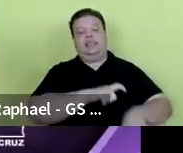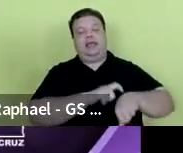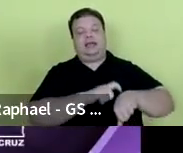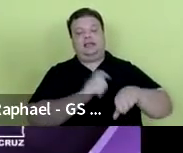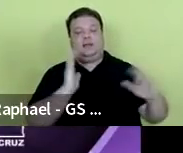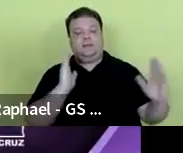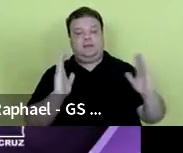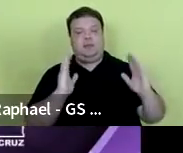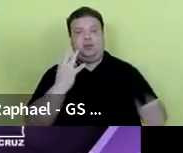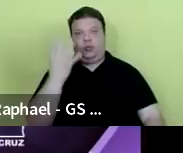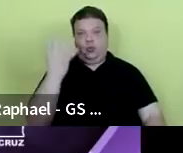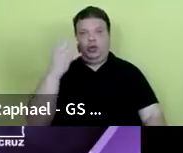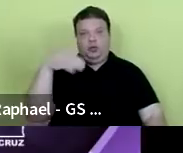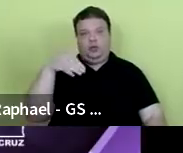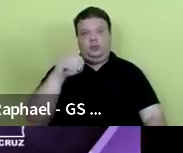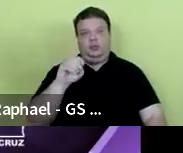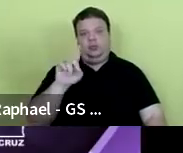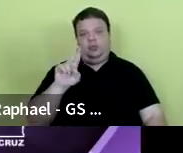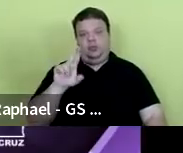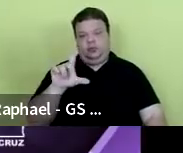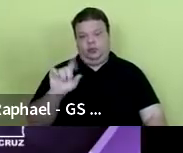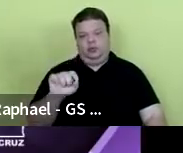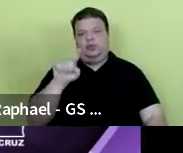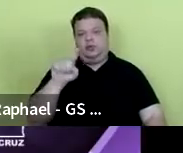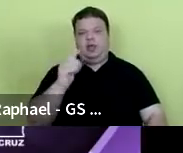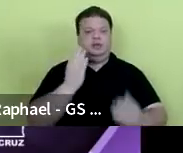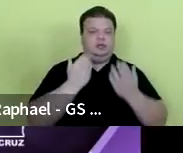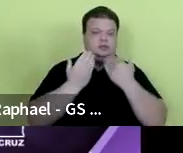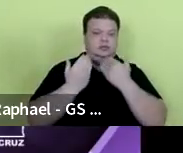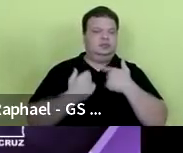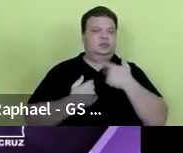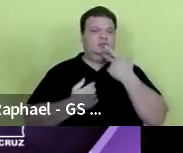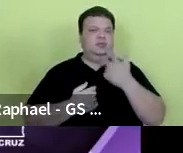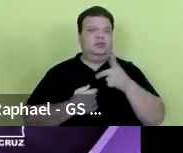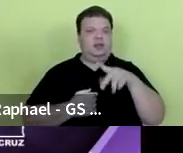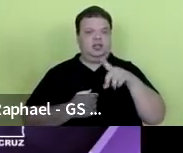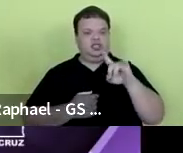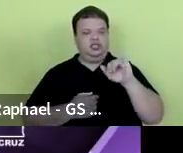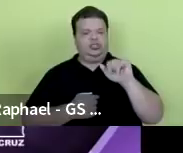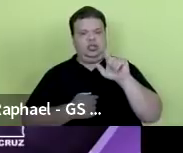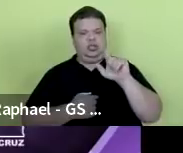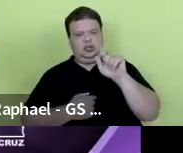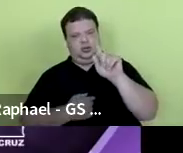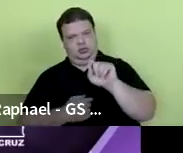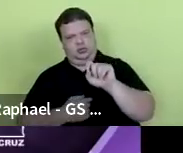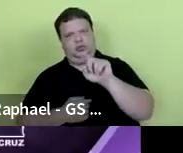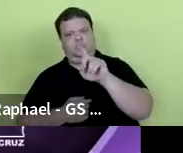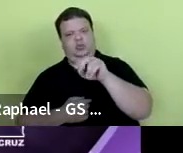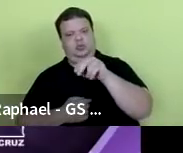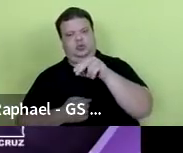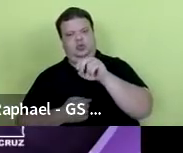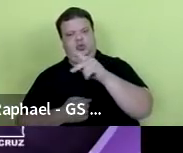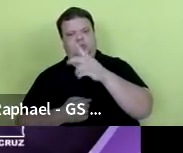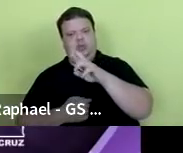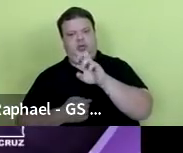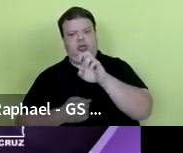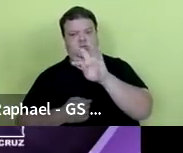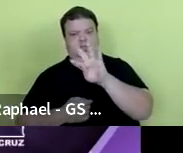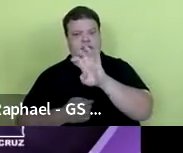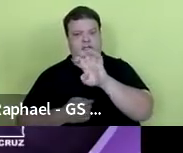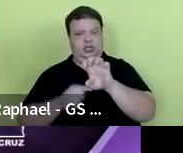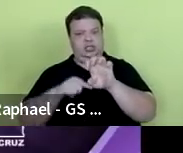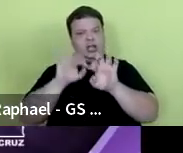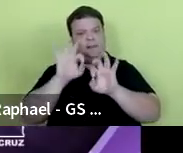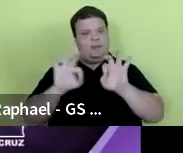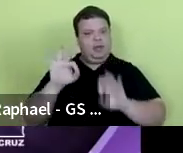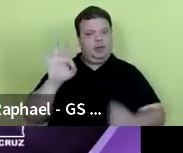esse quarto módulo de diálogos, que a gente chamou de diálogos no presente, mas preparando o futuro, onde vocês vão também